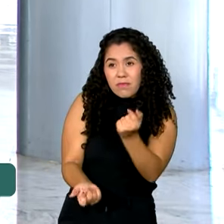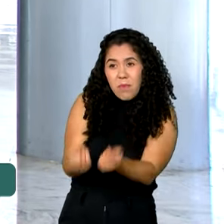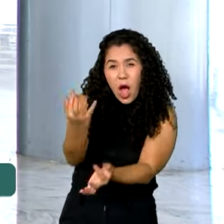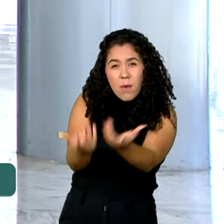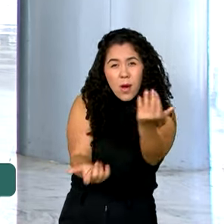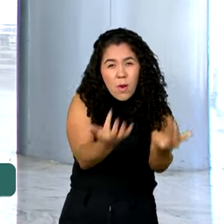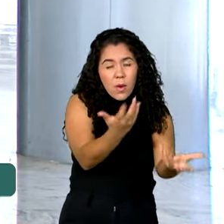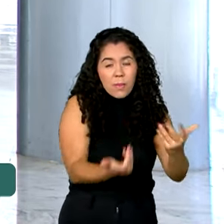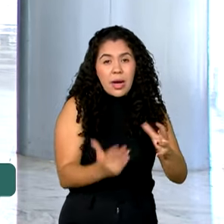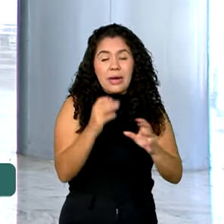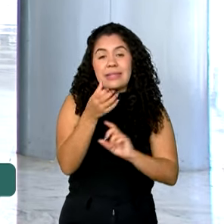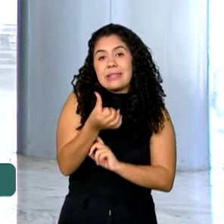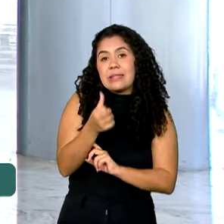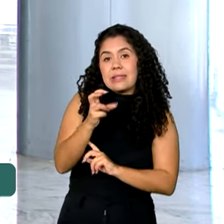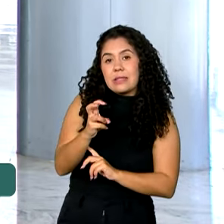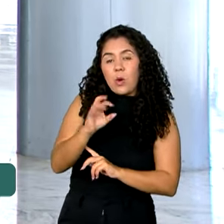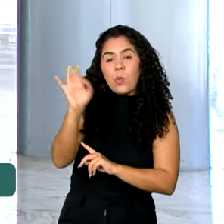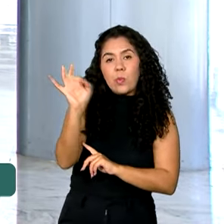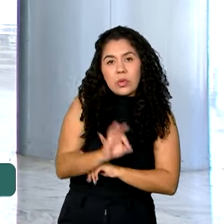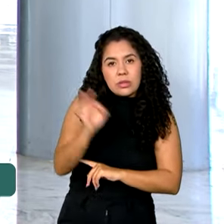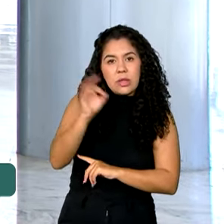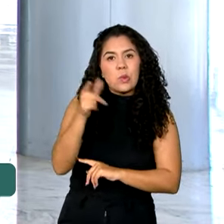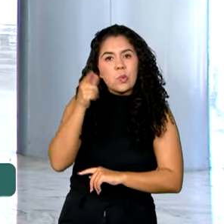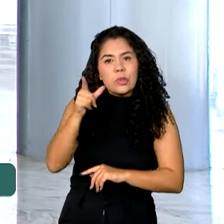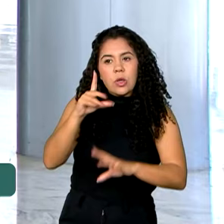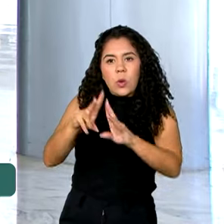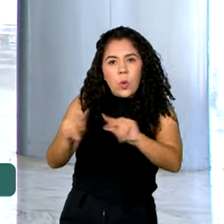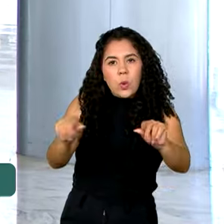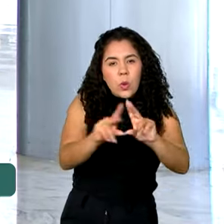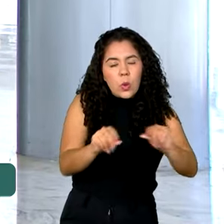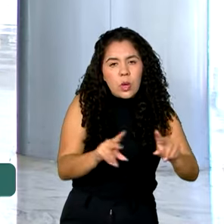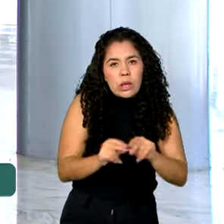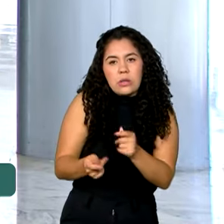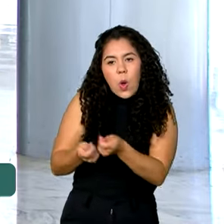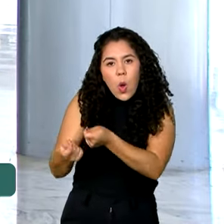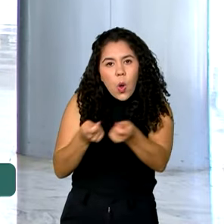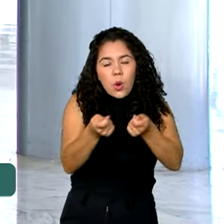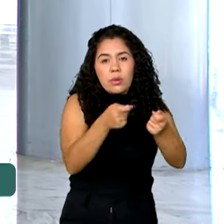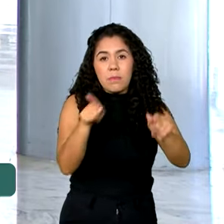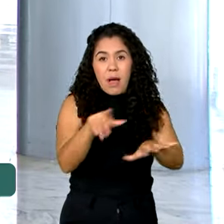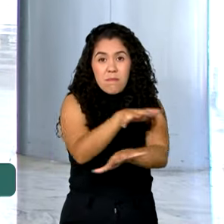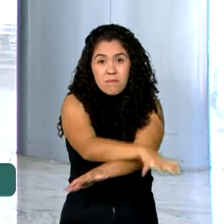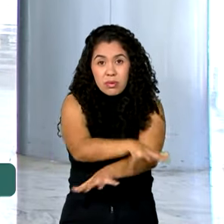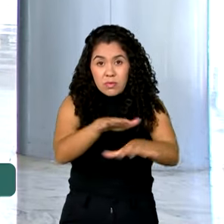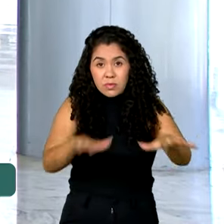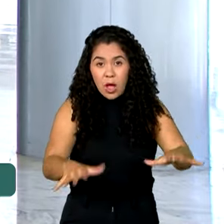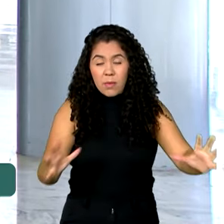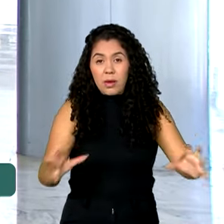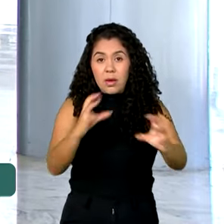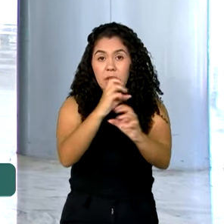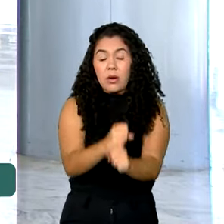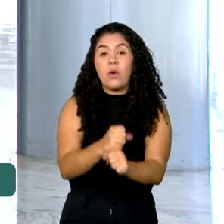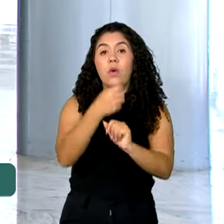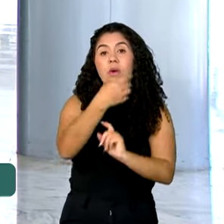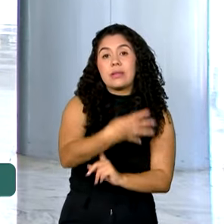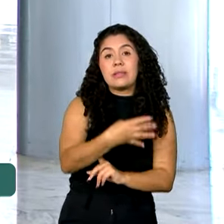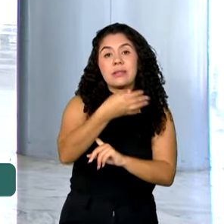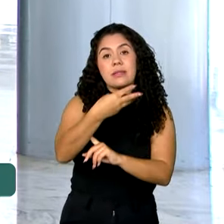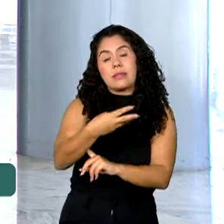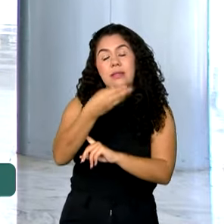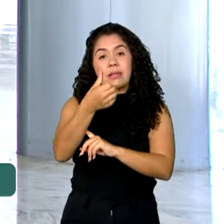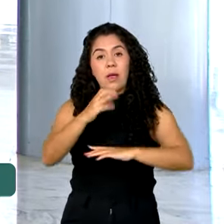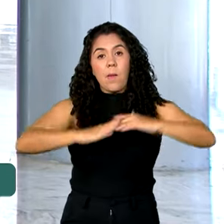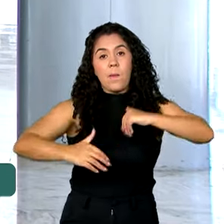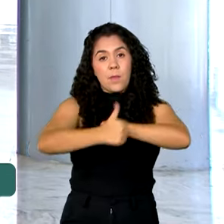65% foram extintos ou controlados. Nesse bioma, são 436 profissionais do